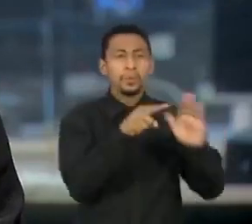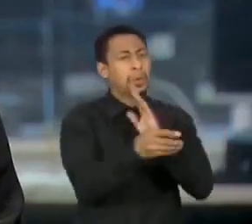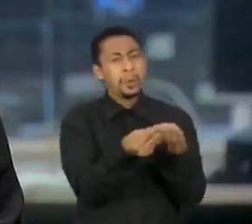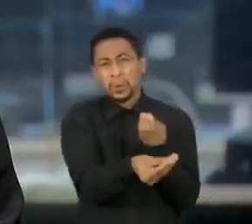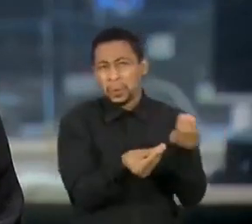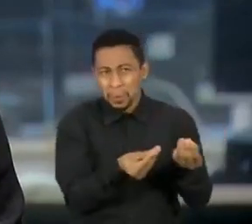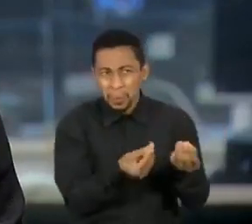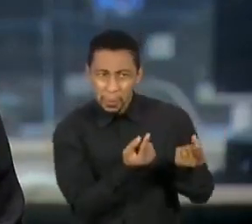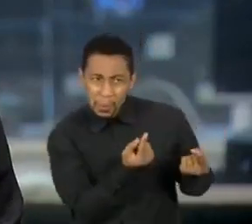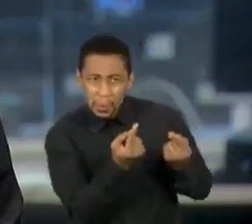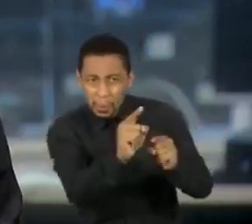matéria e ainda não tivemos resposta.